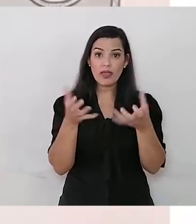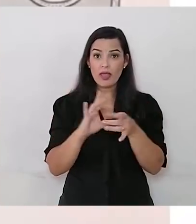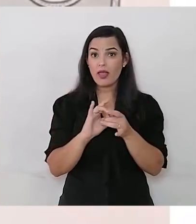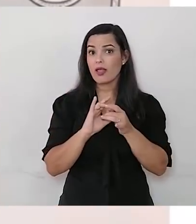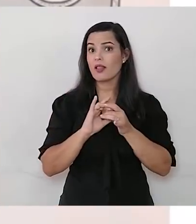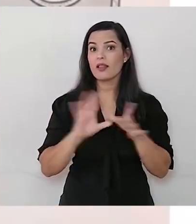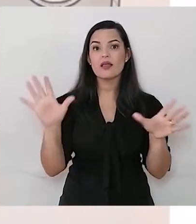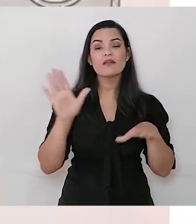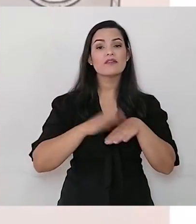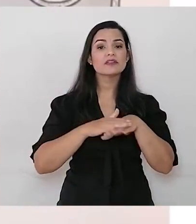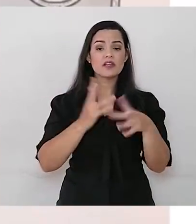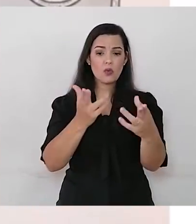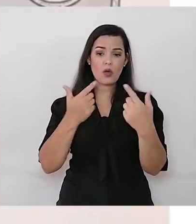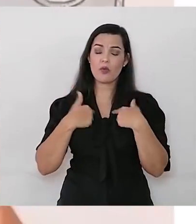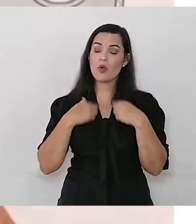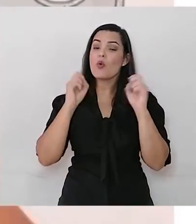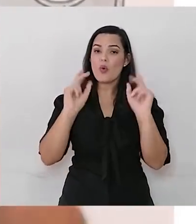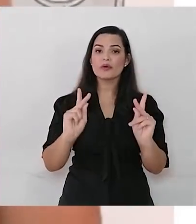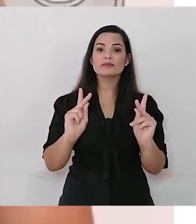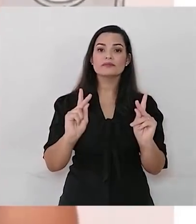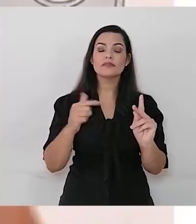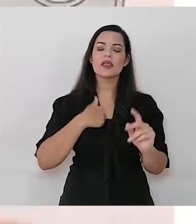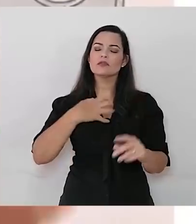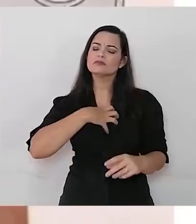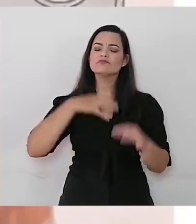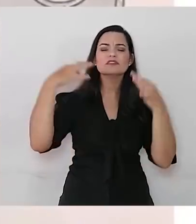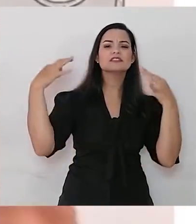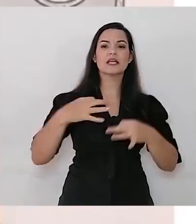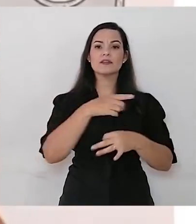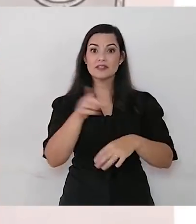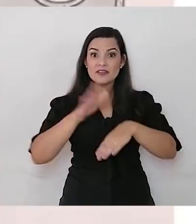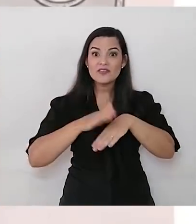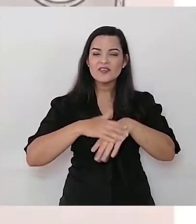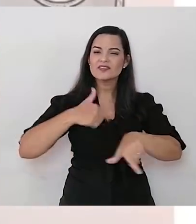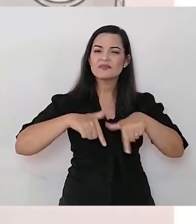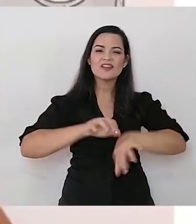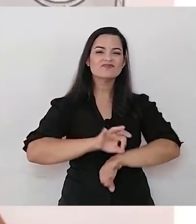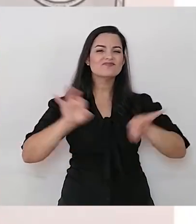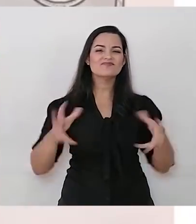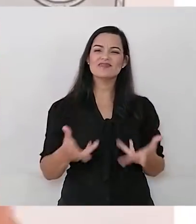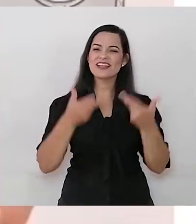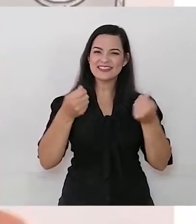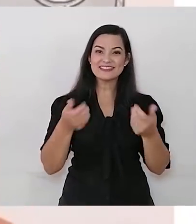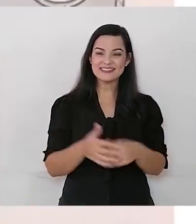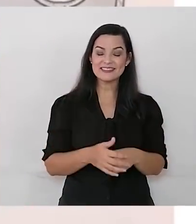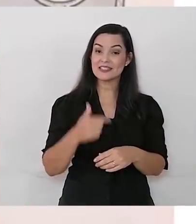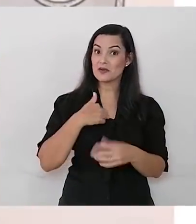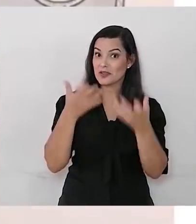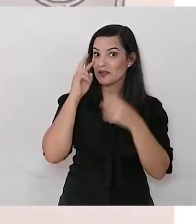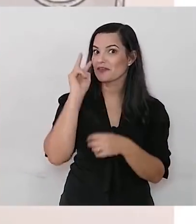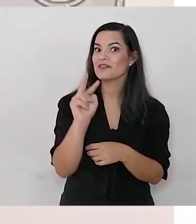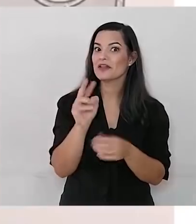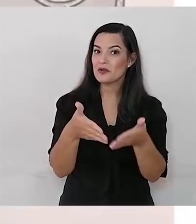também a sua joaninha, como as que eu fizer. Eu tenho absoluta certeza que você vai fazer um trabalho maravilhoso. E eu